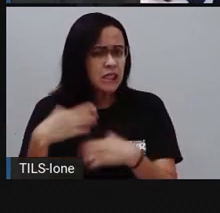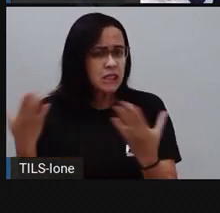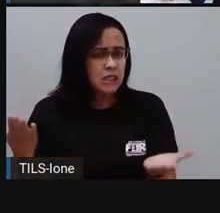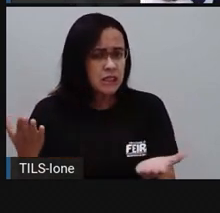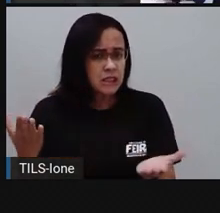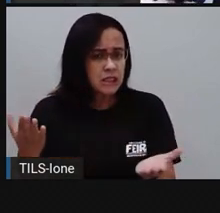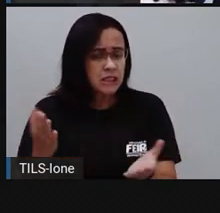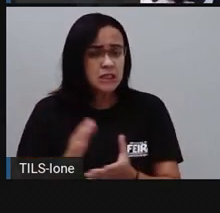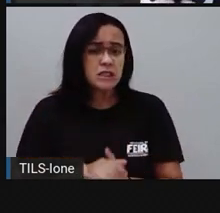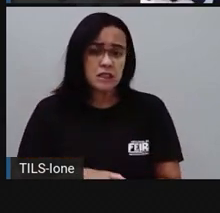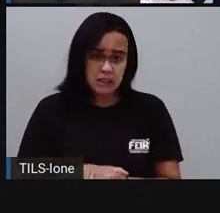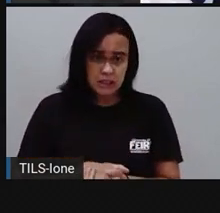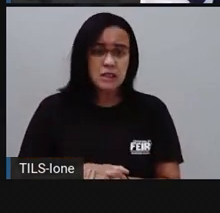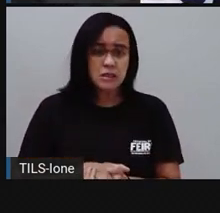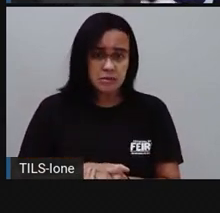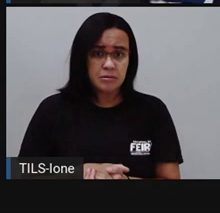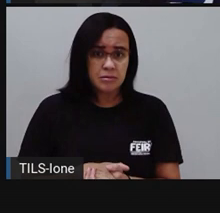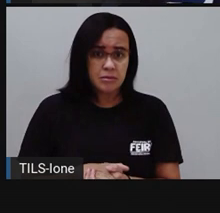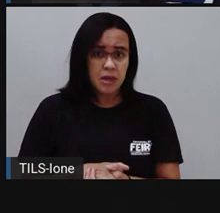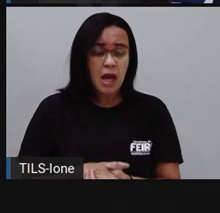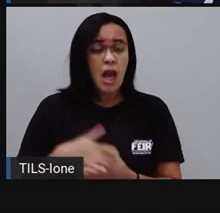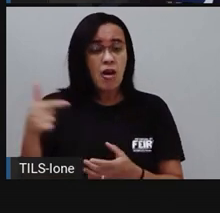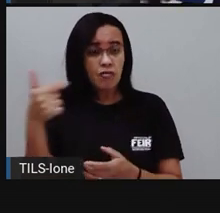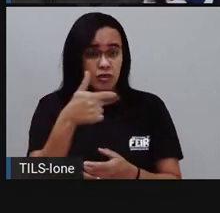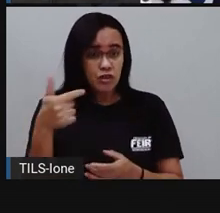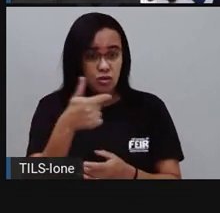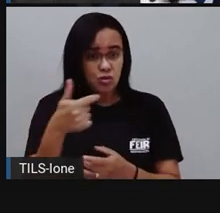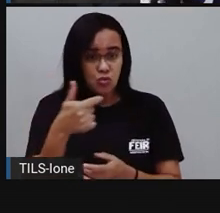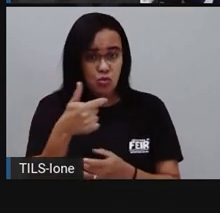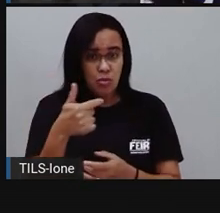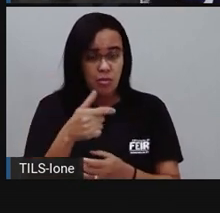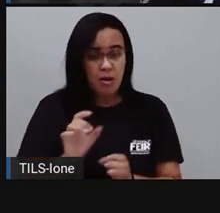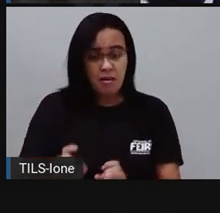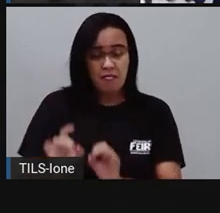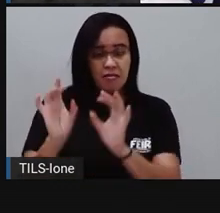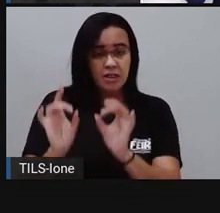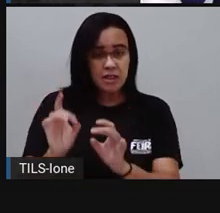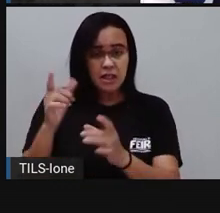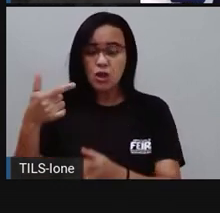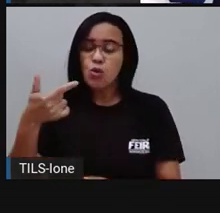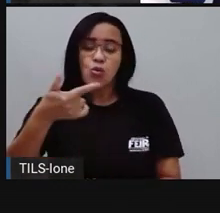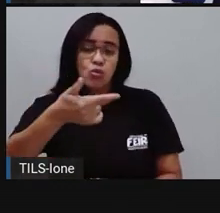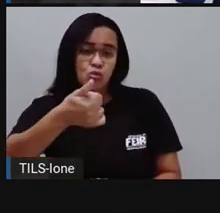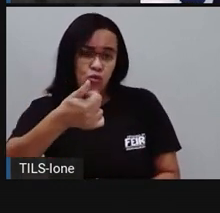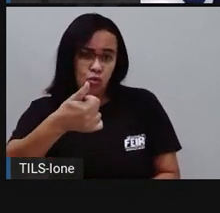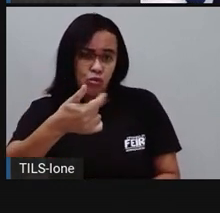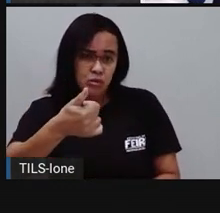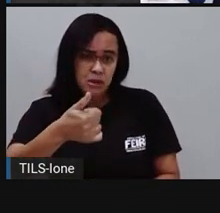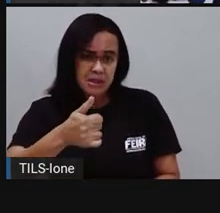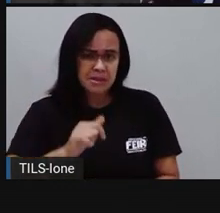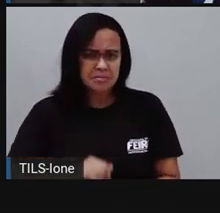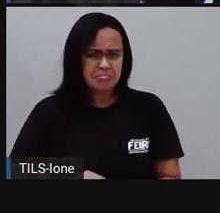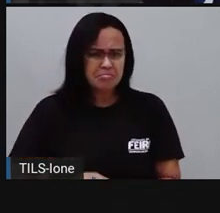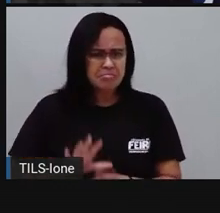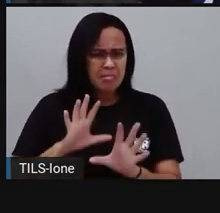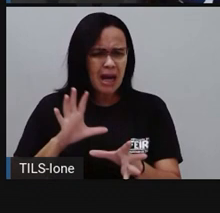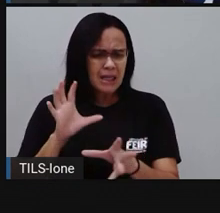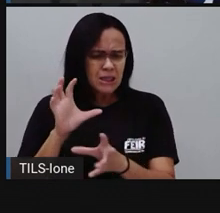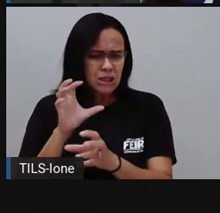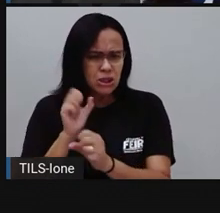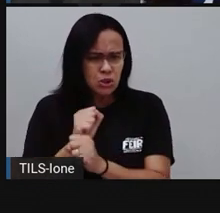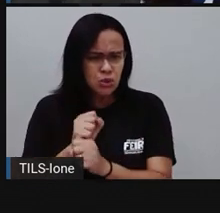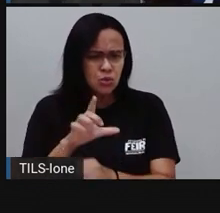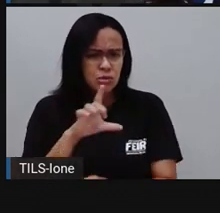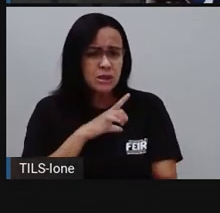né? Ele já conseguiu vender 12. E a gente quer saber o quê? Quantas ainda ele tem, né? Para que sejam